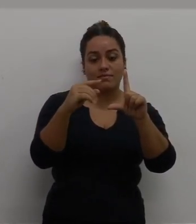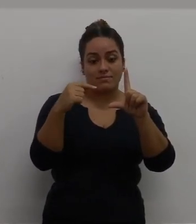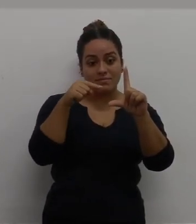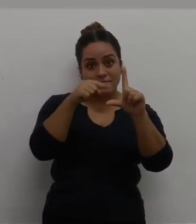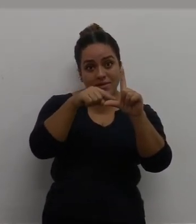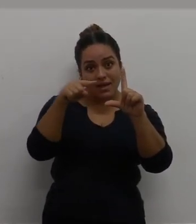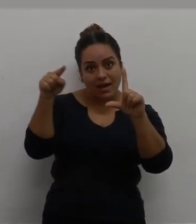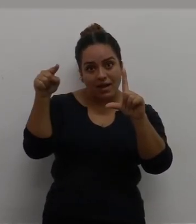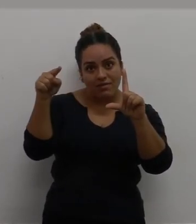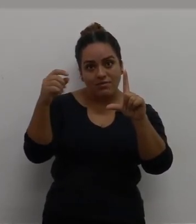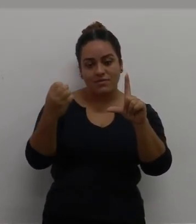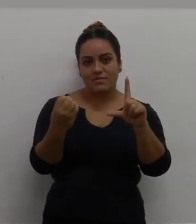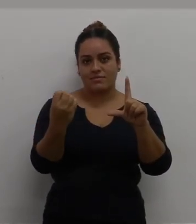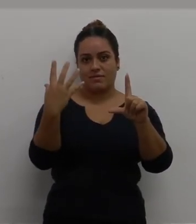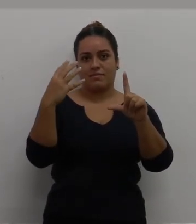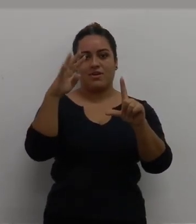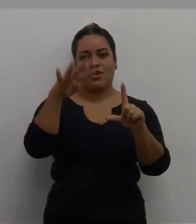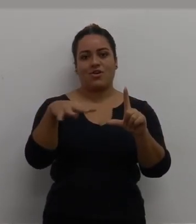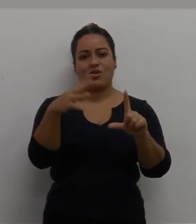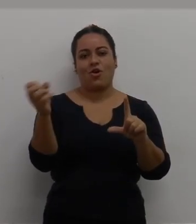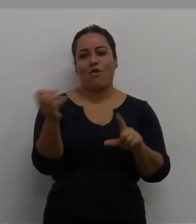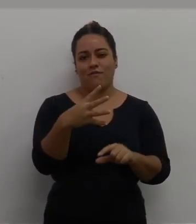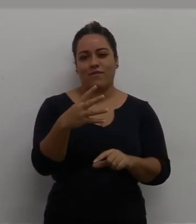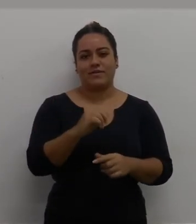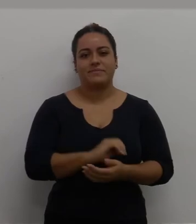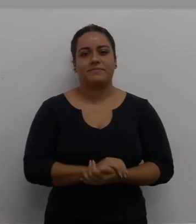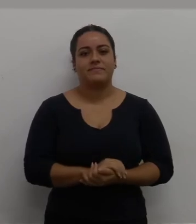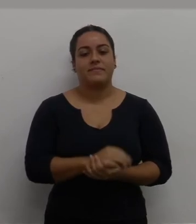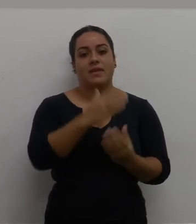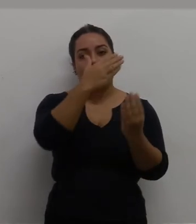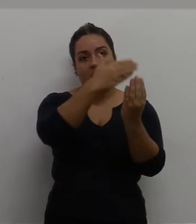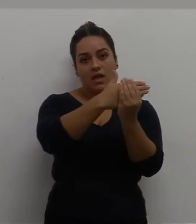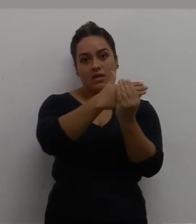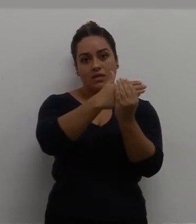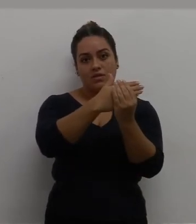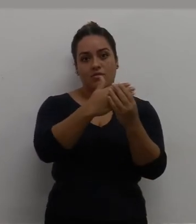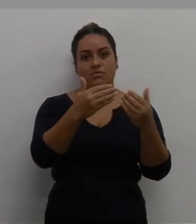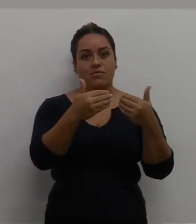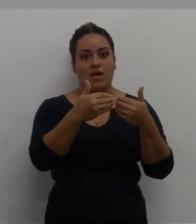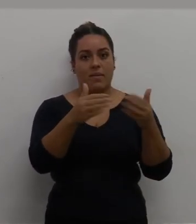trabalhar com gráfico, eu vou abrir aqui uma nova planilha, arquivo, abrir.